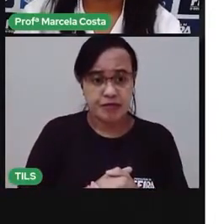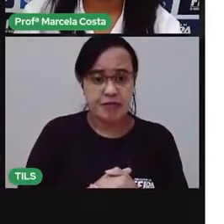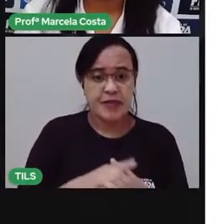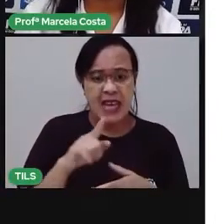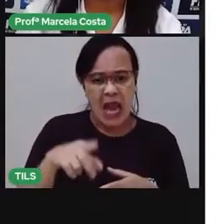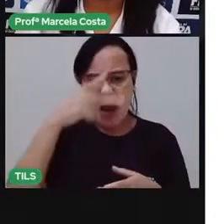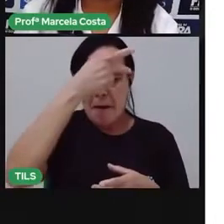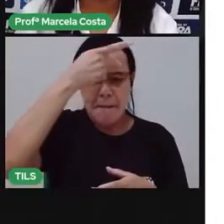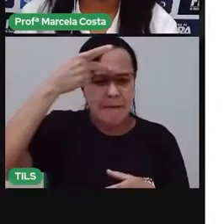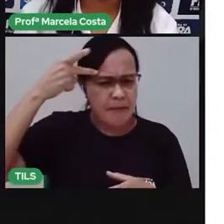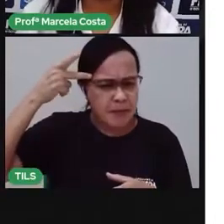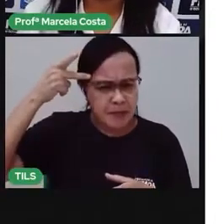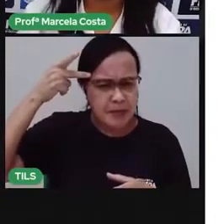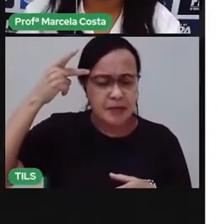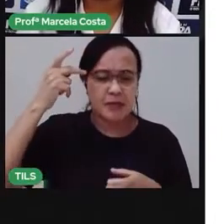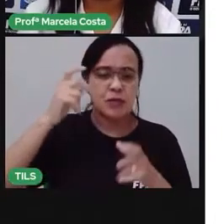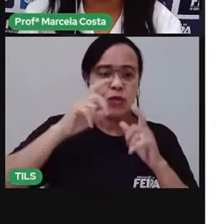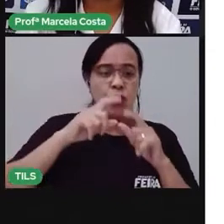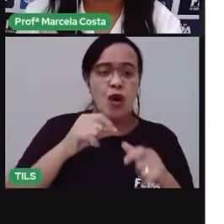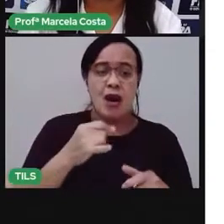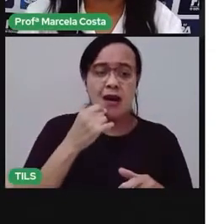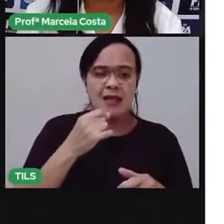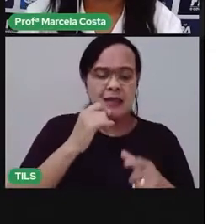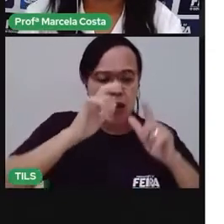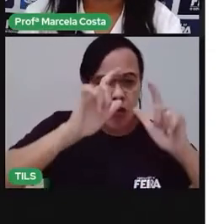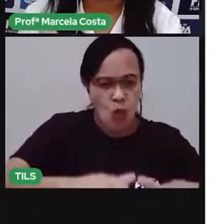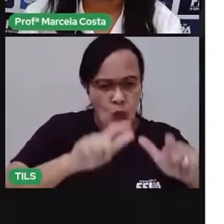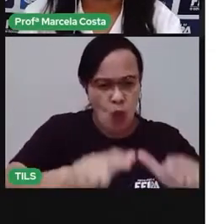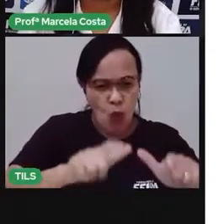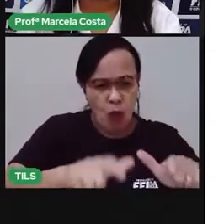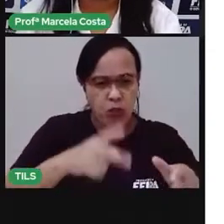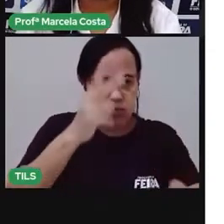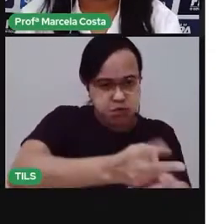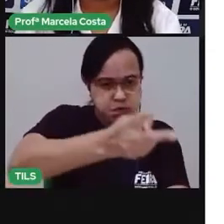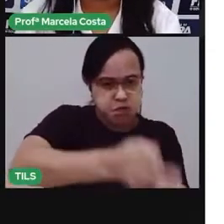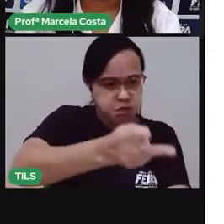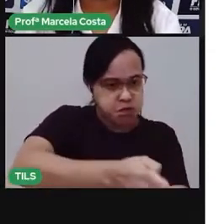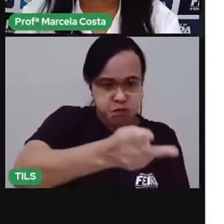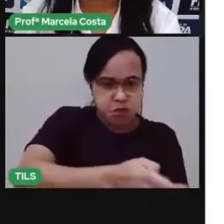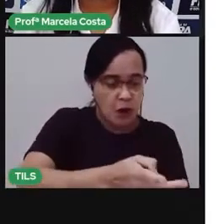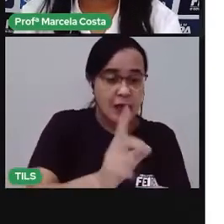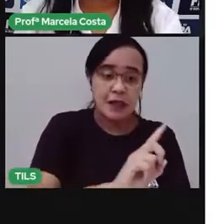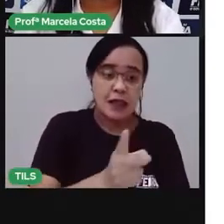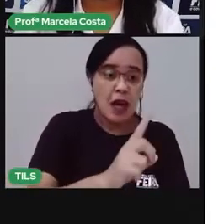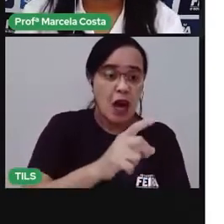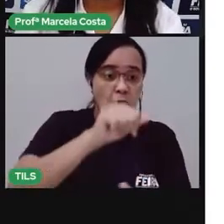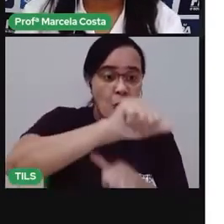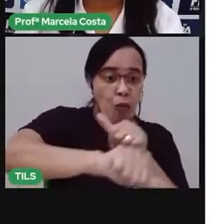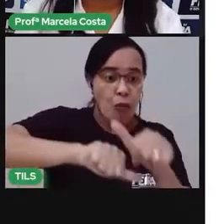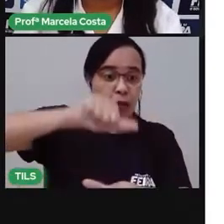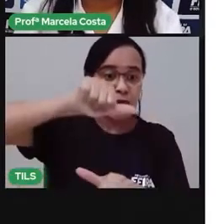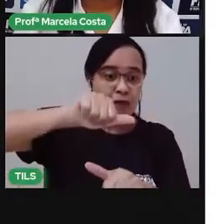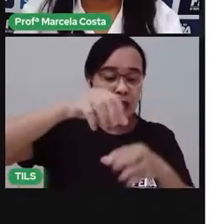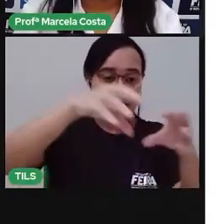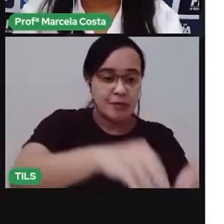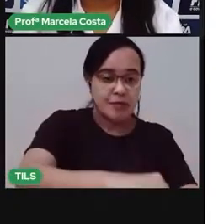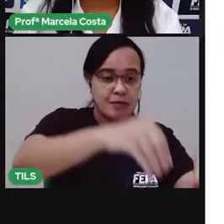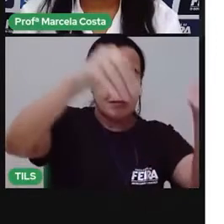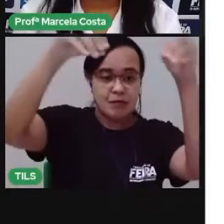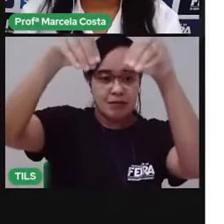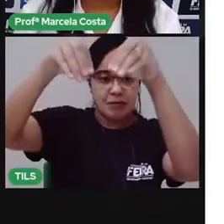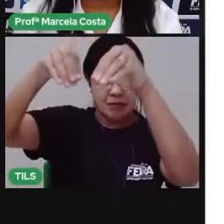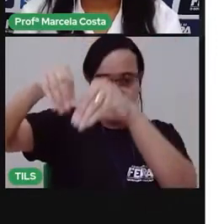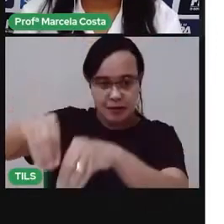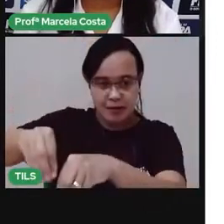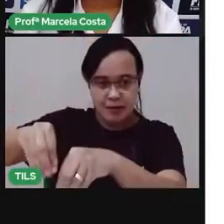não ficam muito tempo em um mesmo ambiente. Eles andam, eles